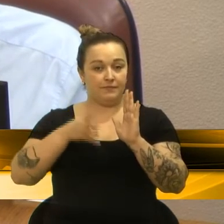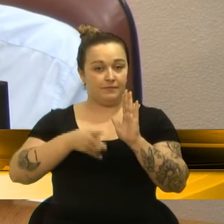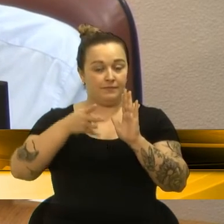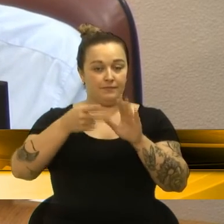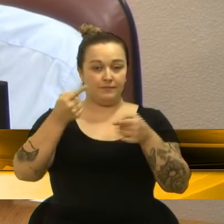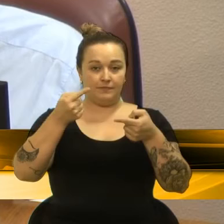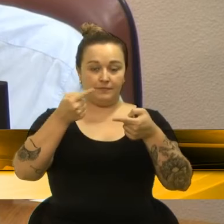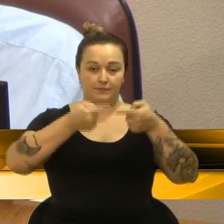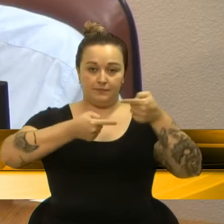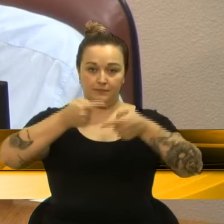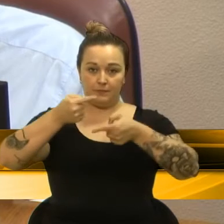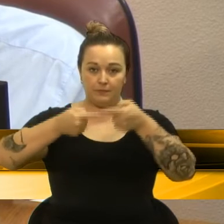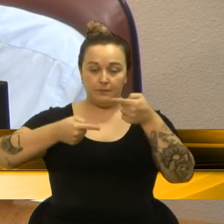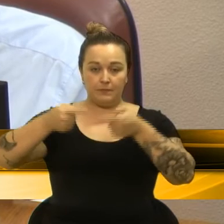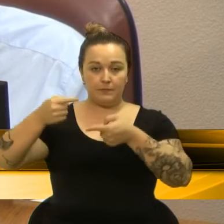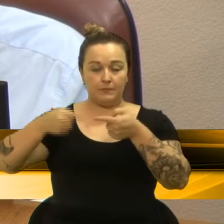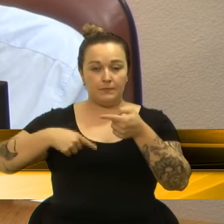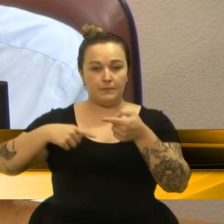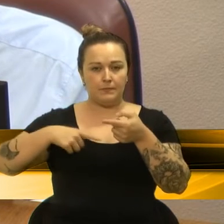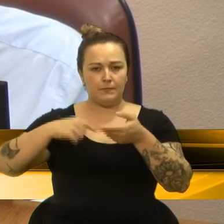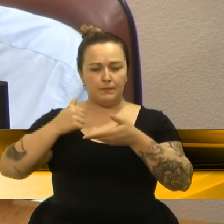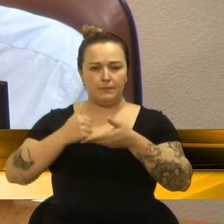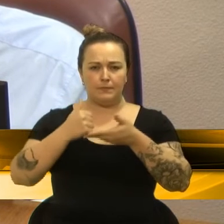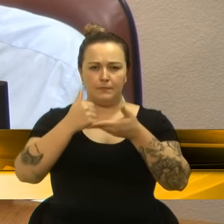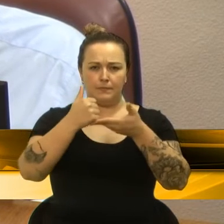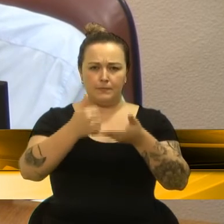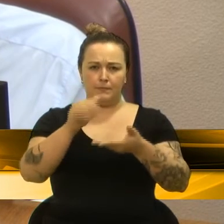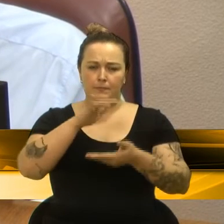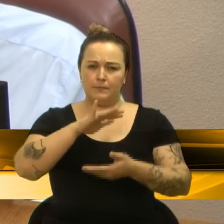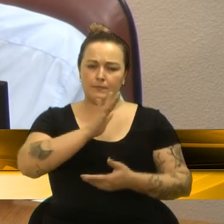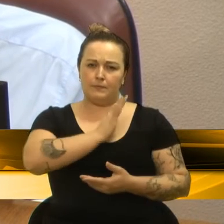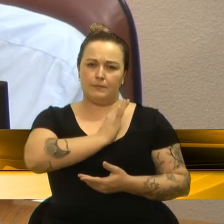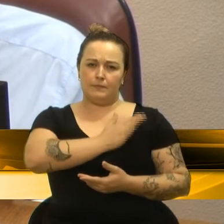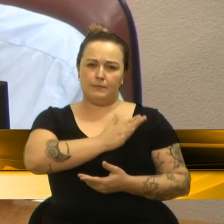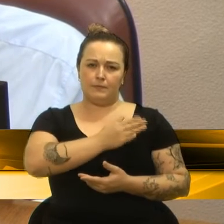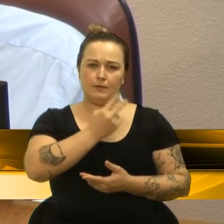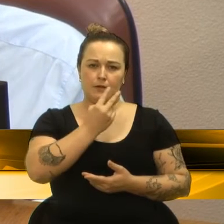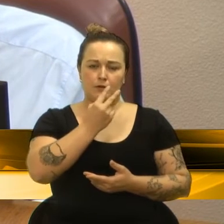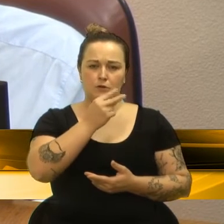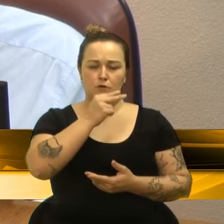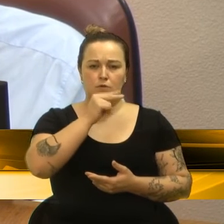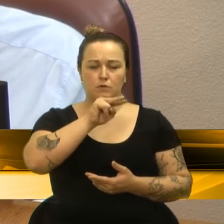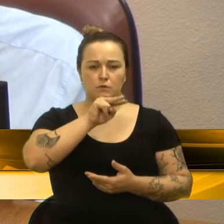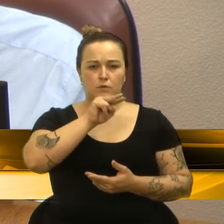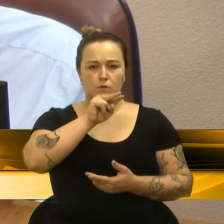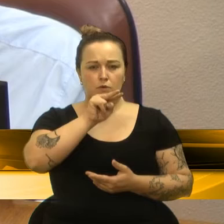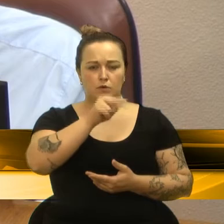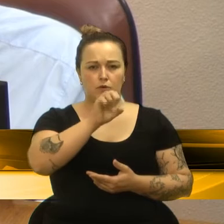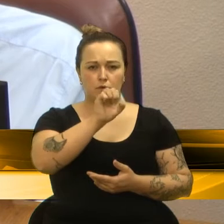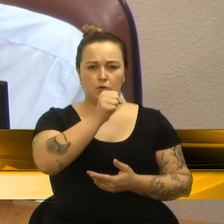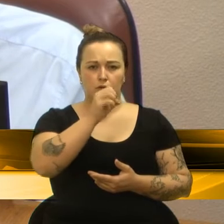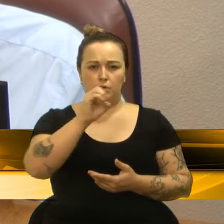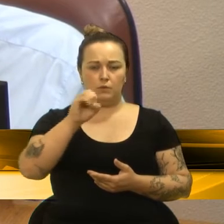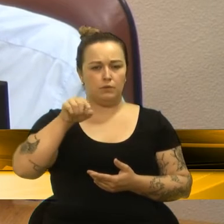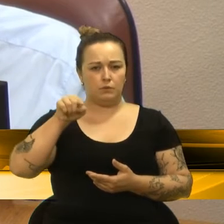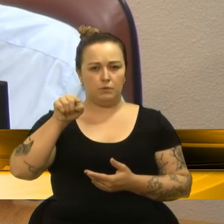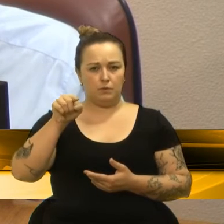suporte avançado de vida em cardiologia 288.000, suporte básico de vida 51.600,